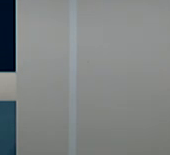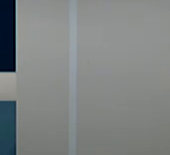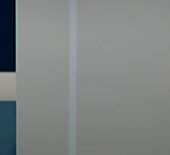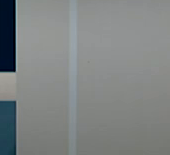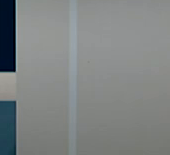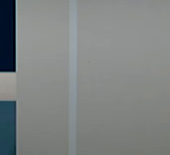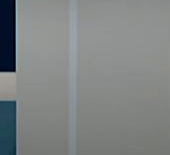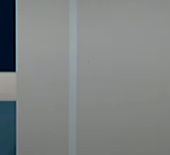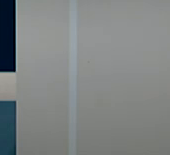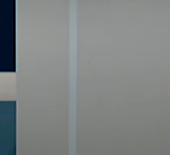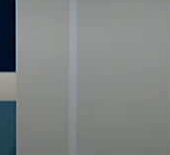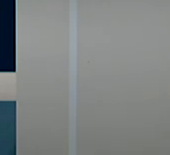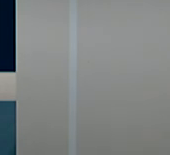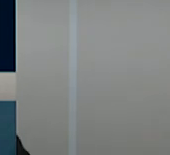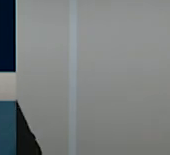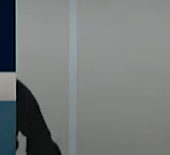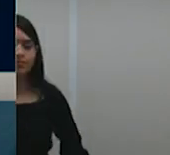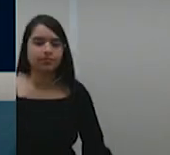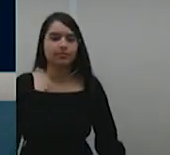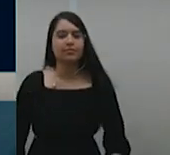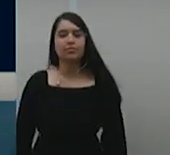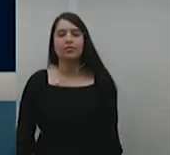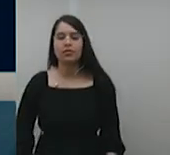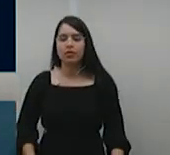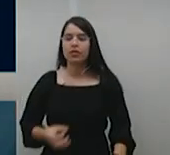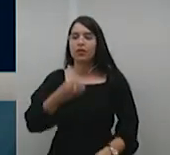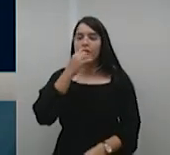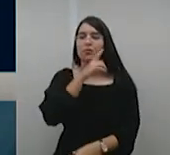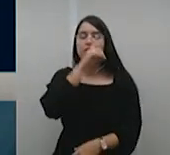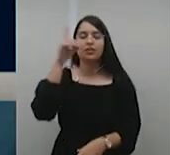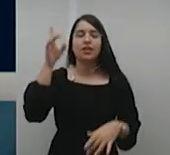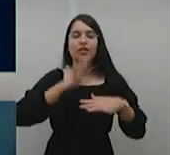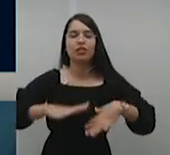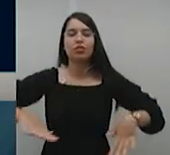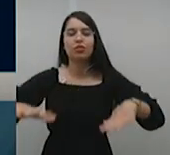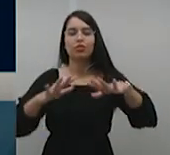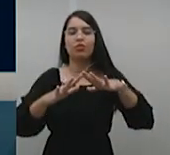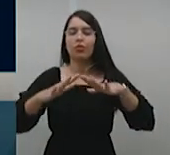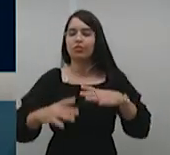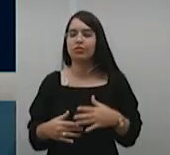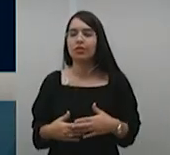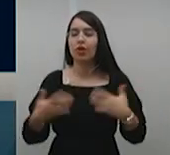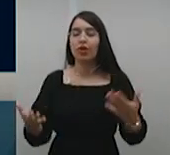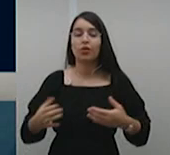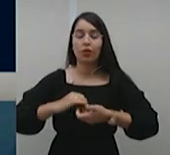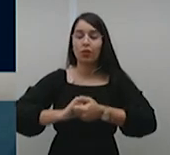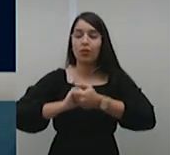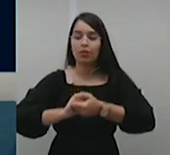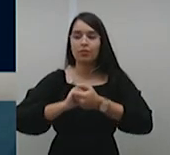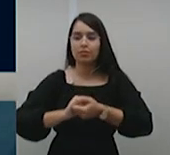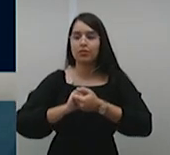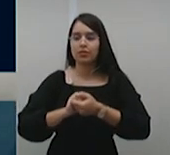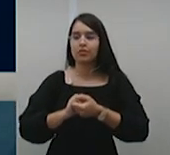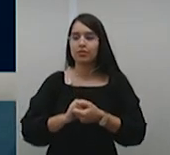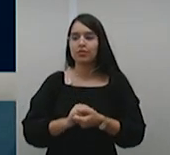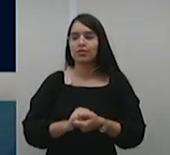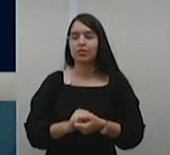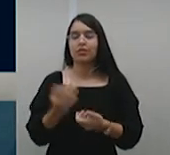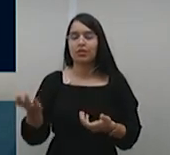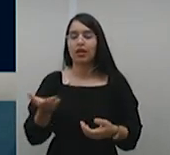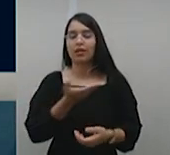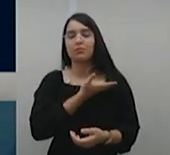Bom dia a todos e a todas, eu cumprimento os caros